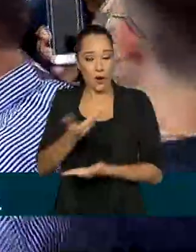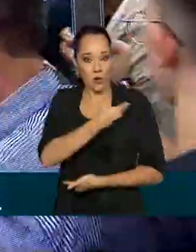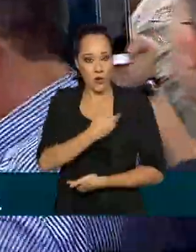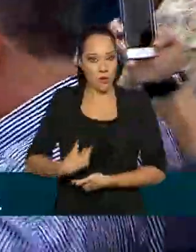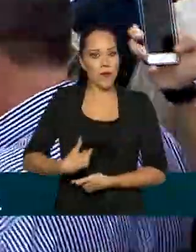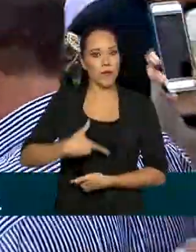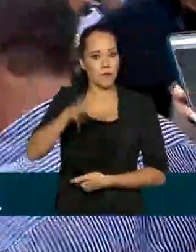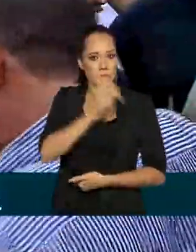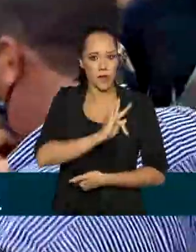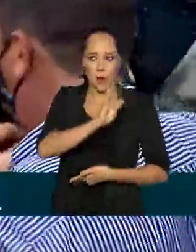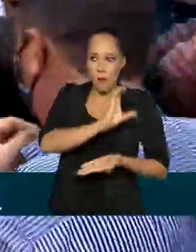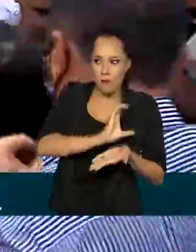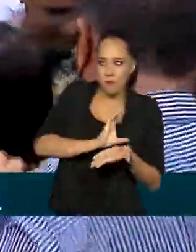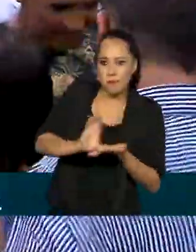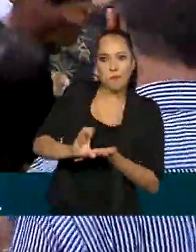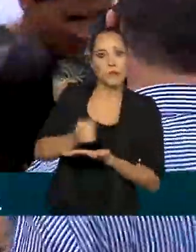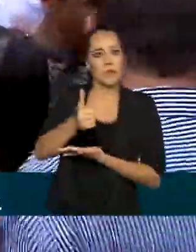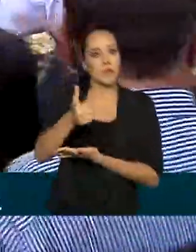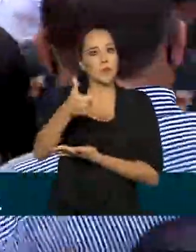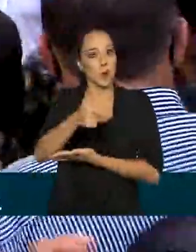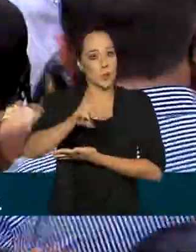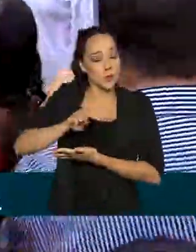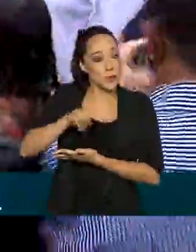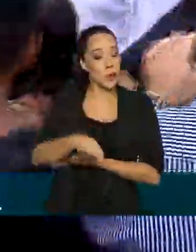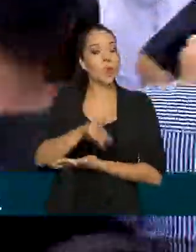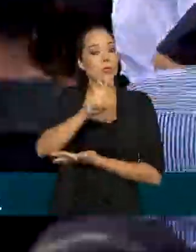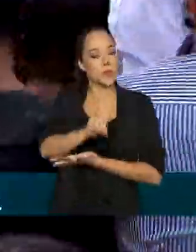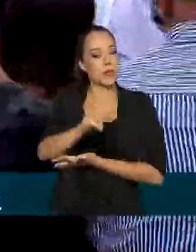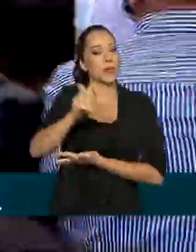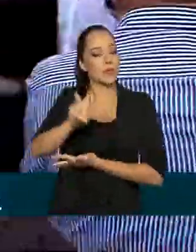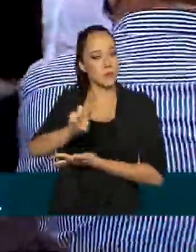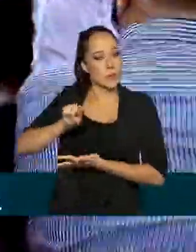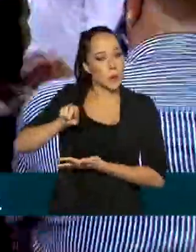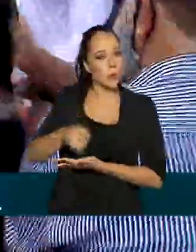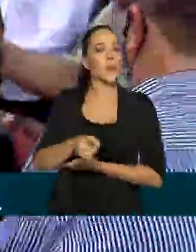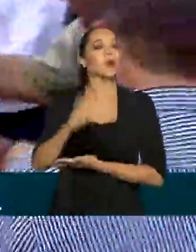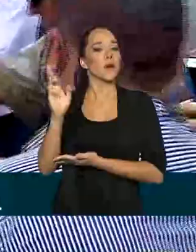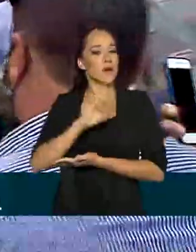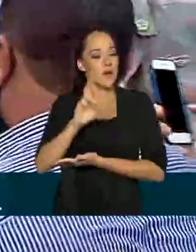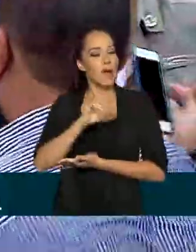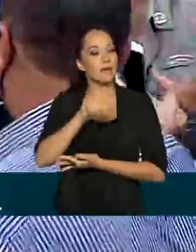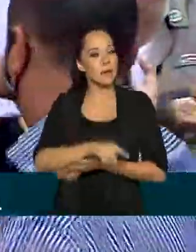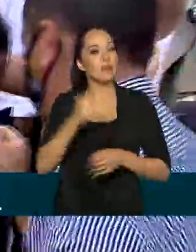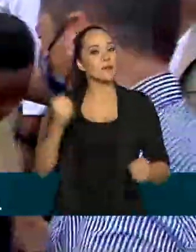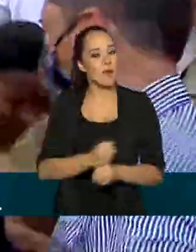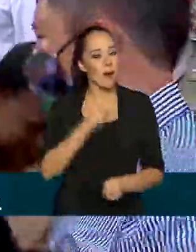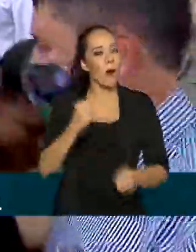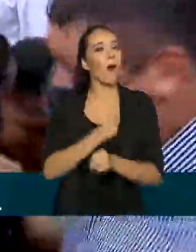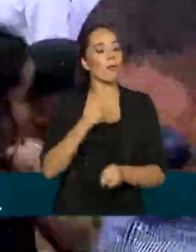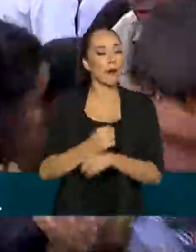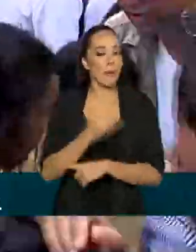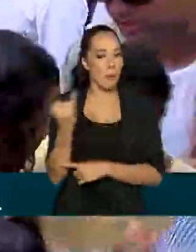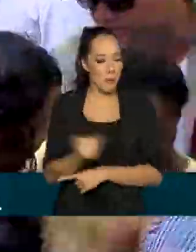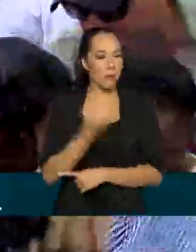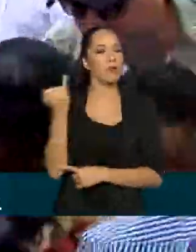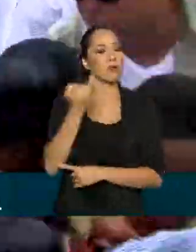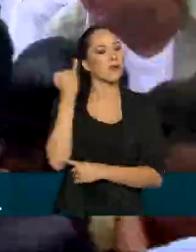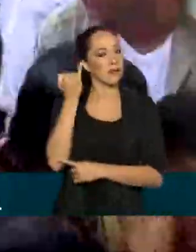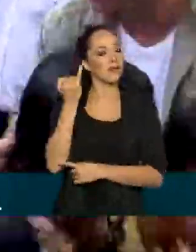e 55 mil reais nesta importante obra, que vai beneficiar aí